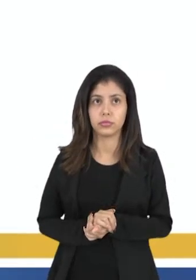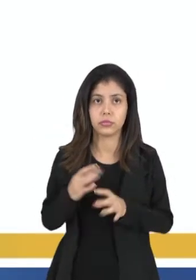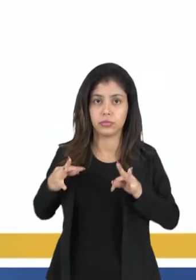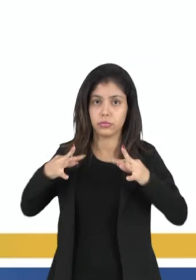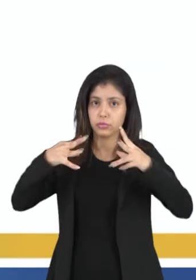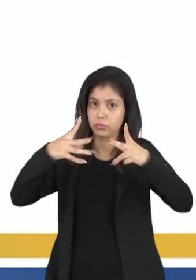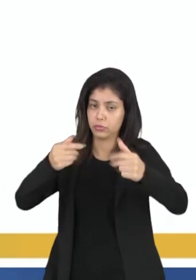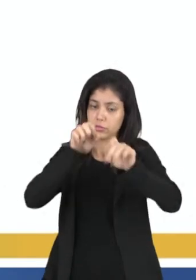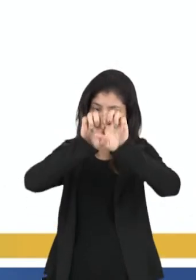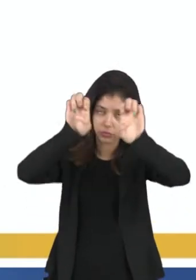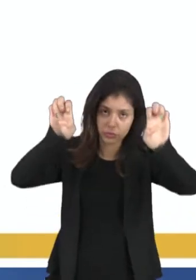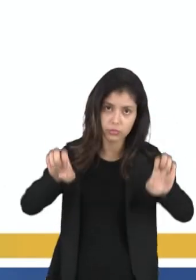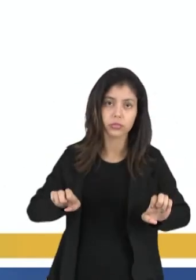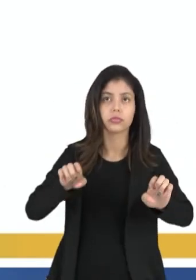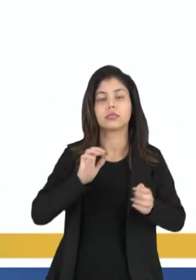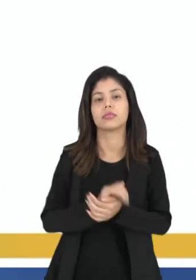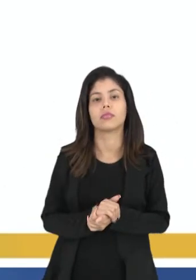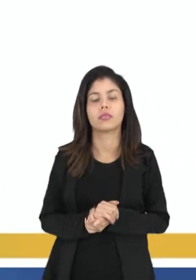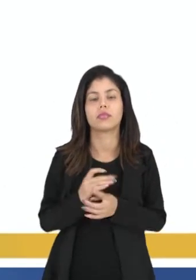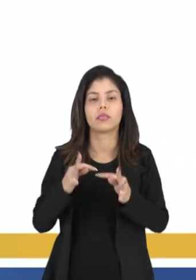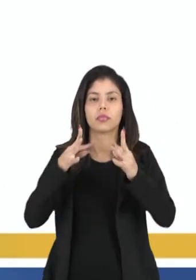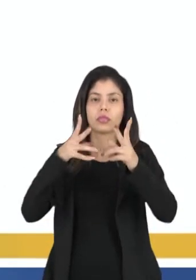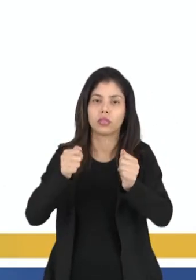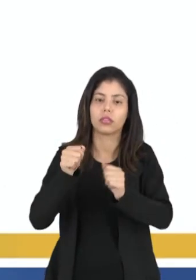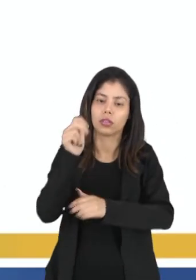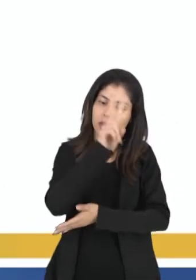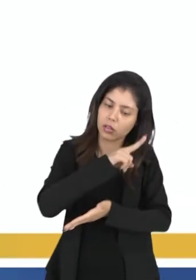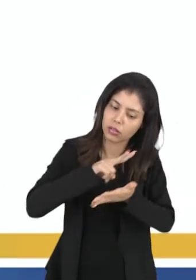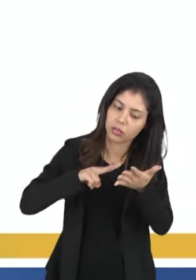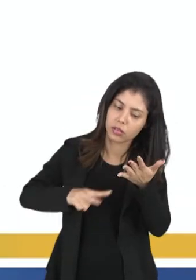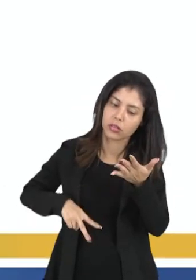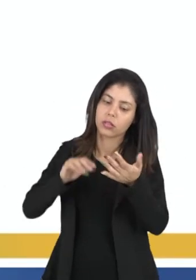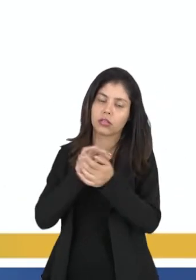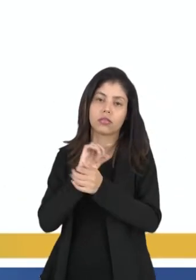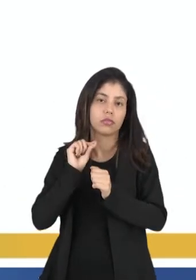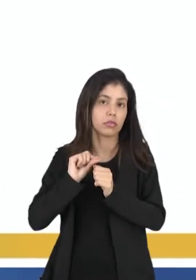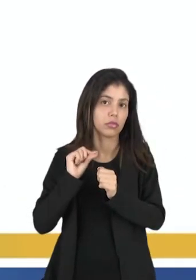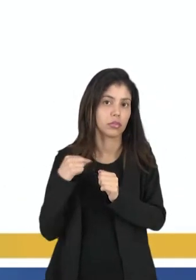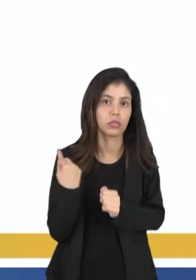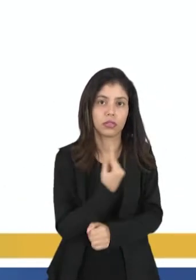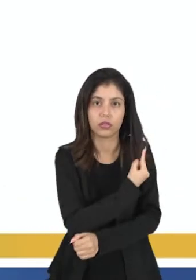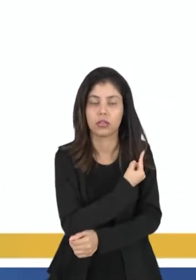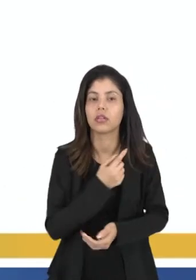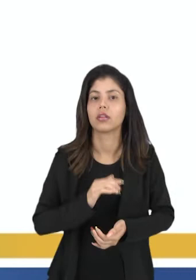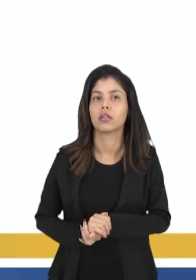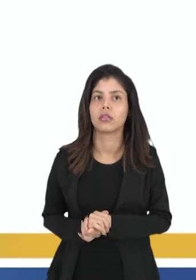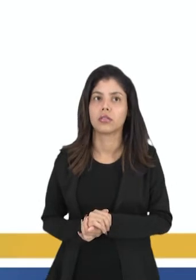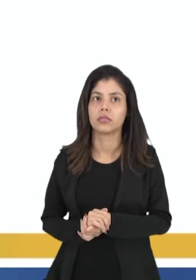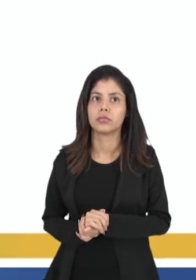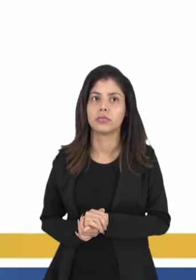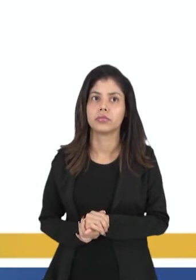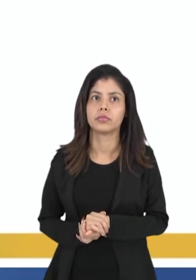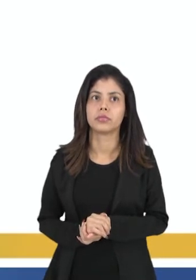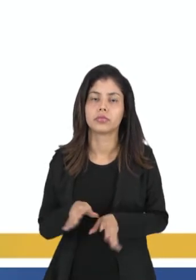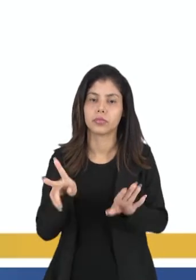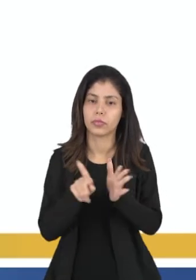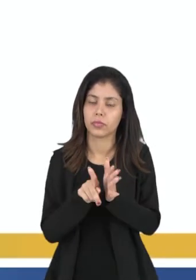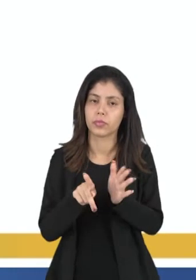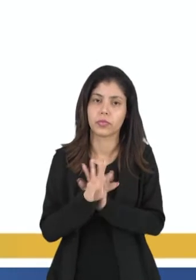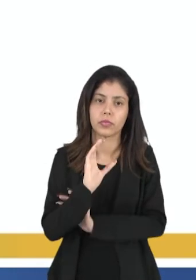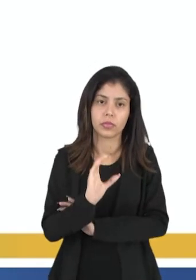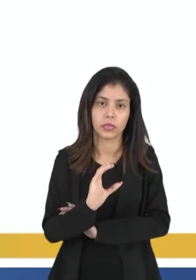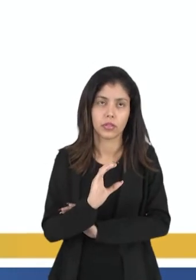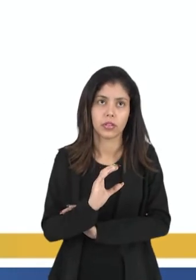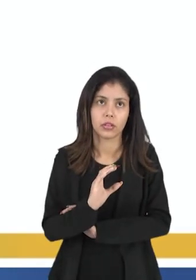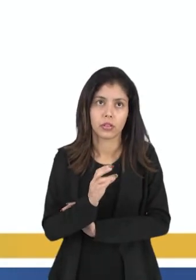toda essa estrutura, toda essa leitura que a gente fizemos está mais indicativa pela questão C.